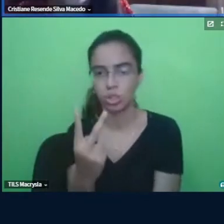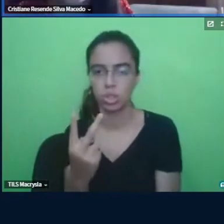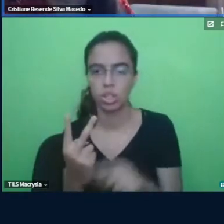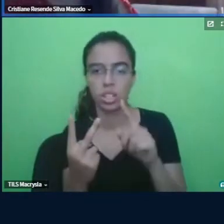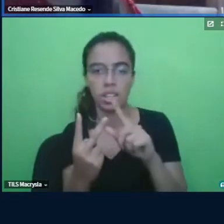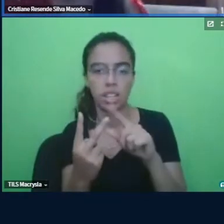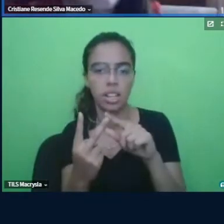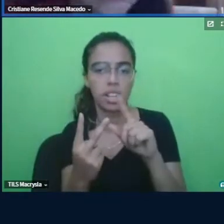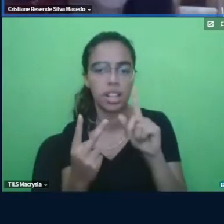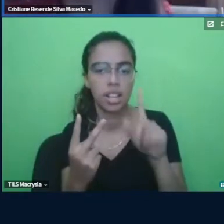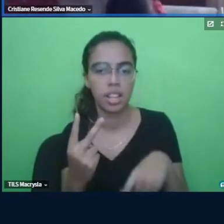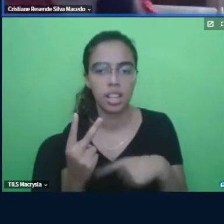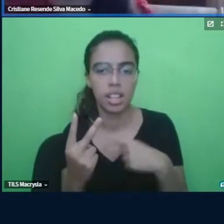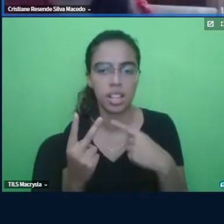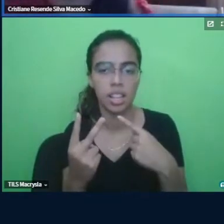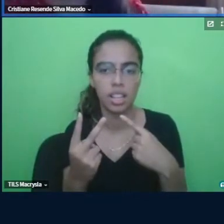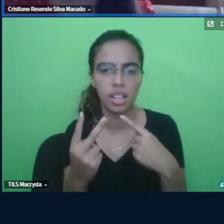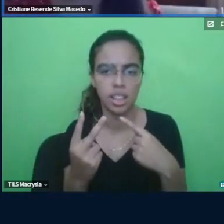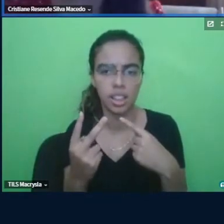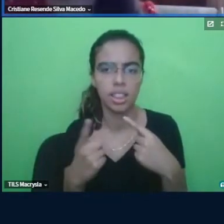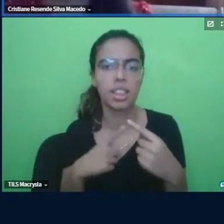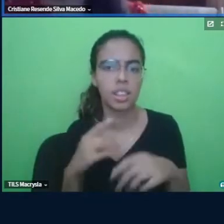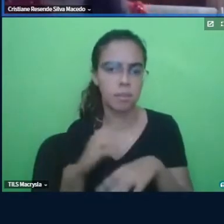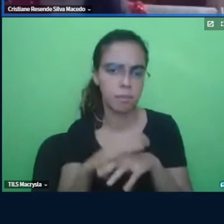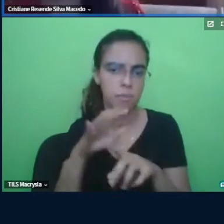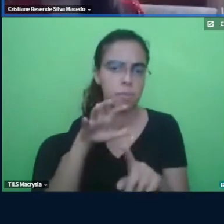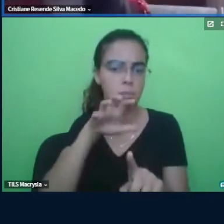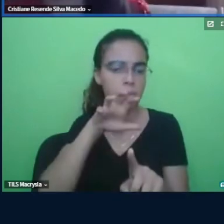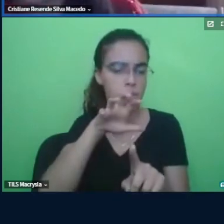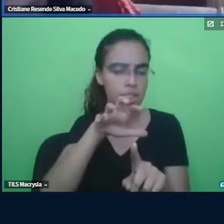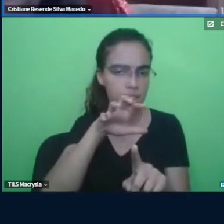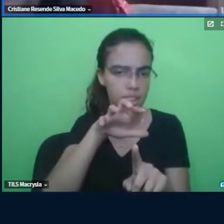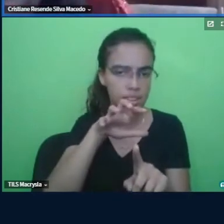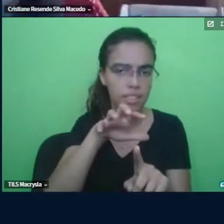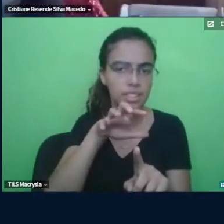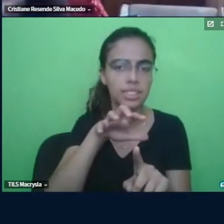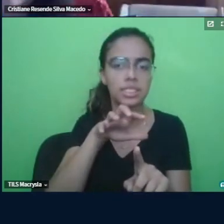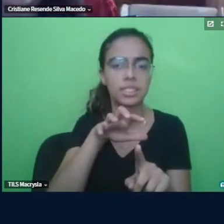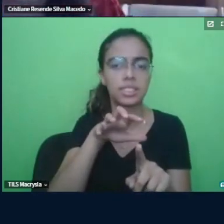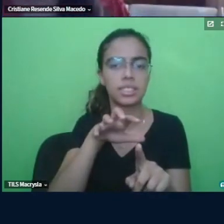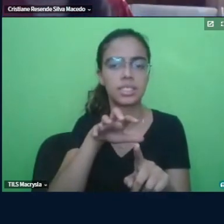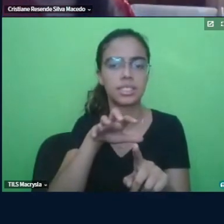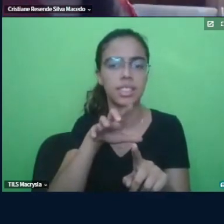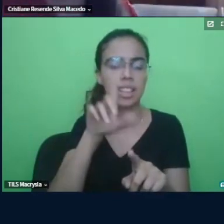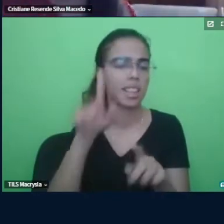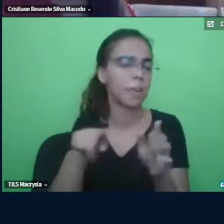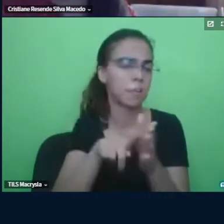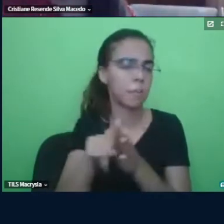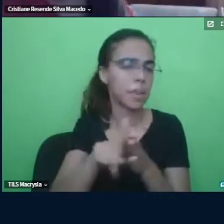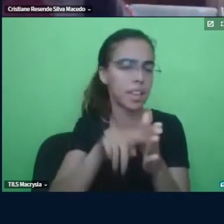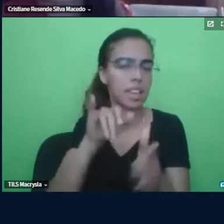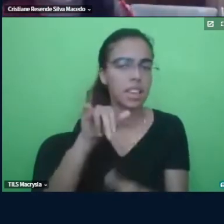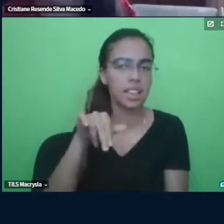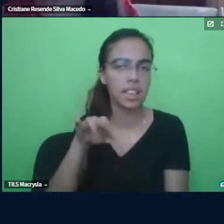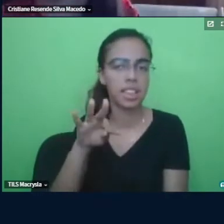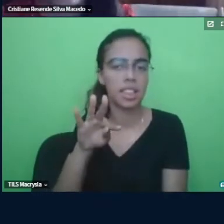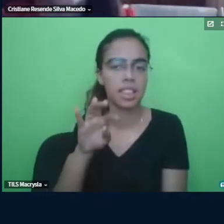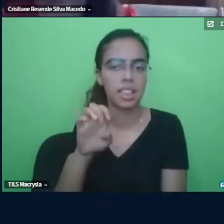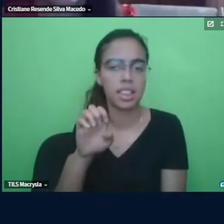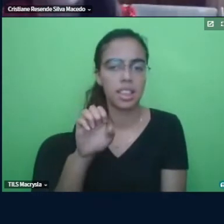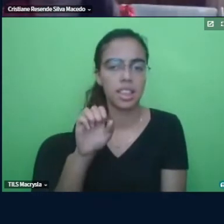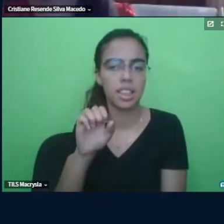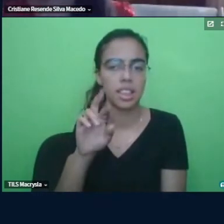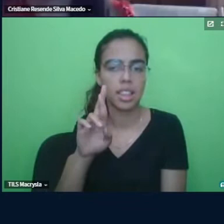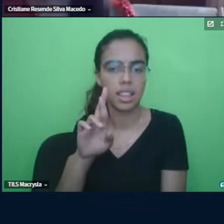foi um que ela teve muita intervenção que caracteriza mesmo aquele tipo de pesquisa intervencionista mesmo não colaborativa né que o professor